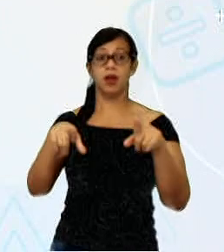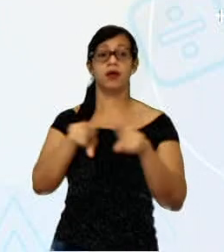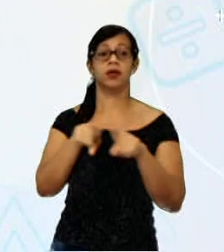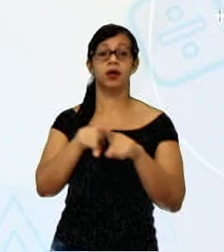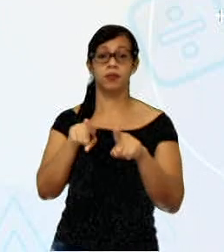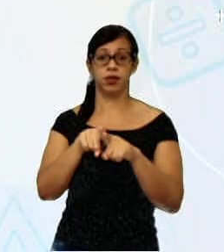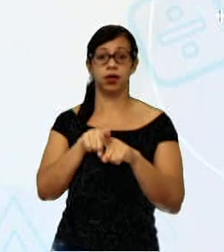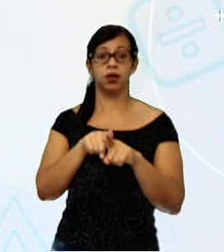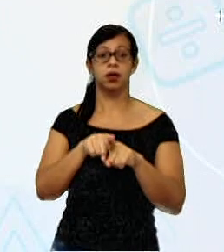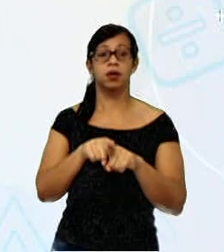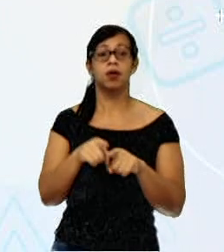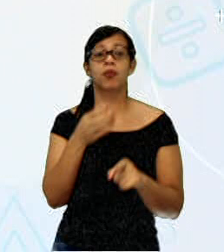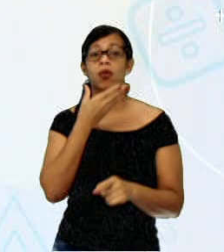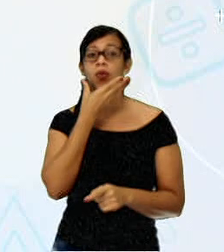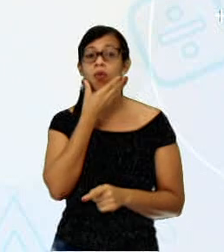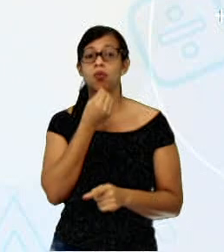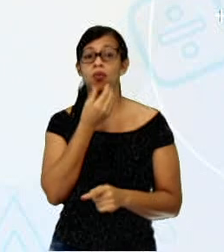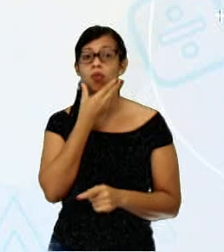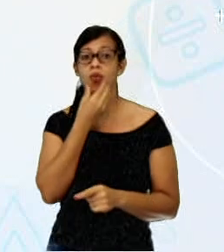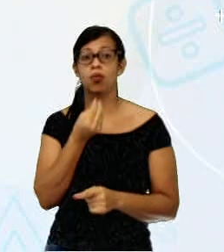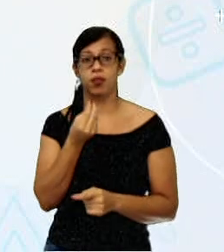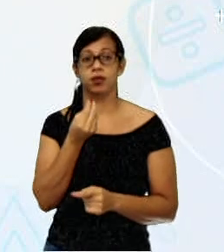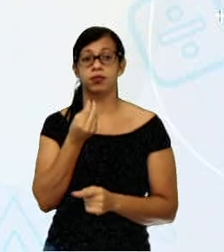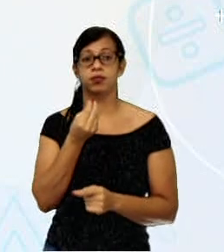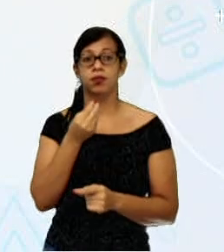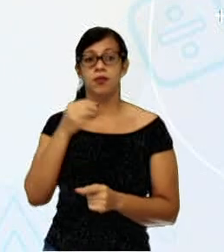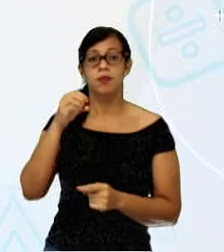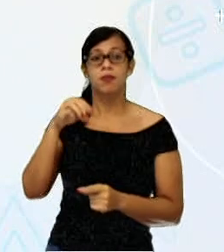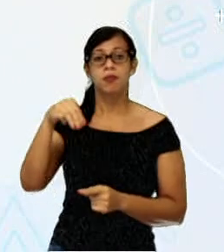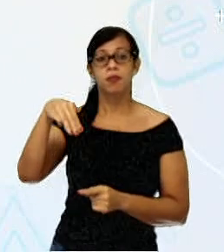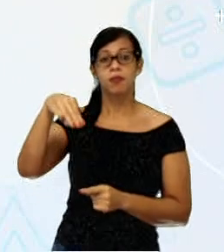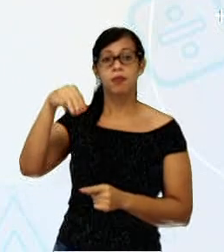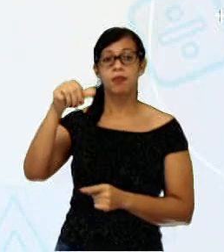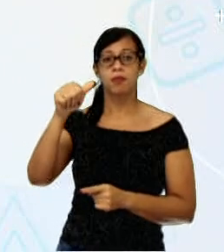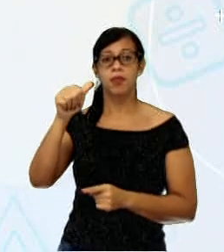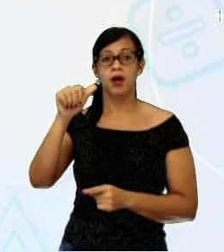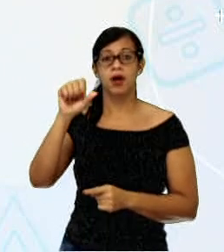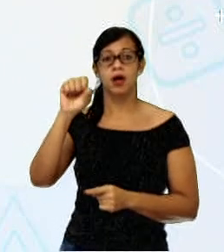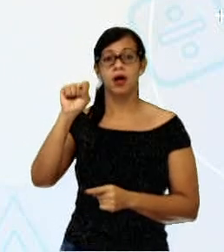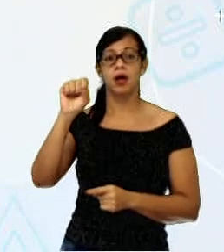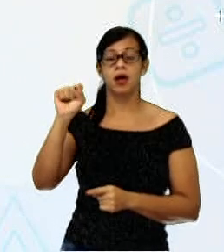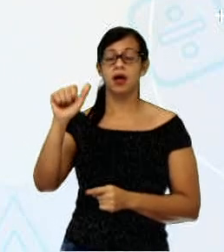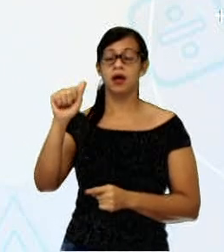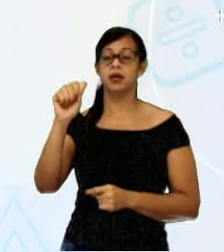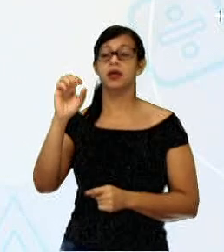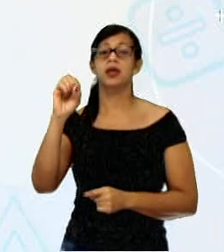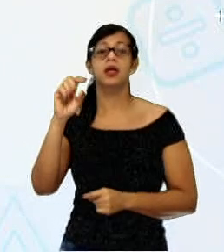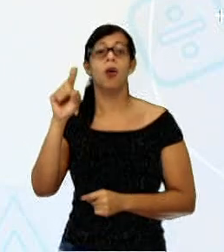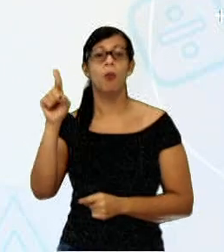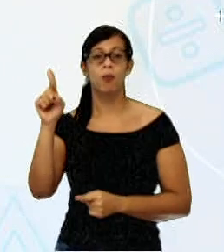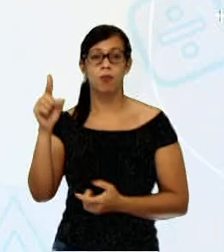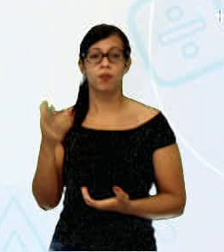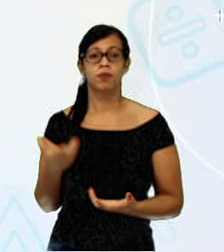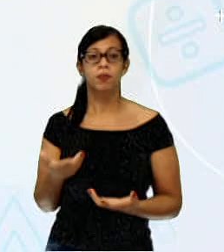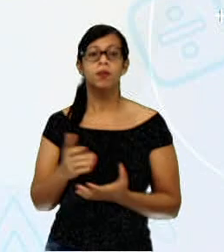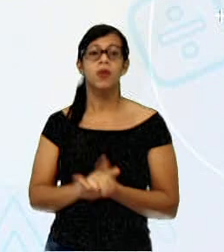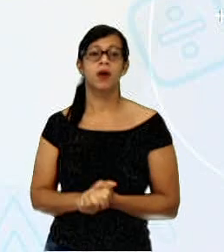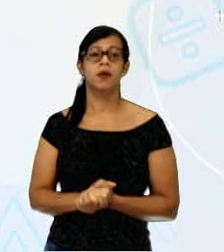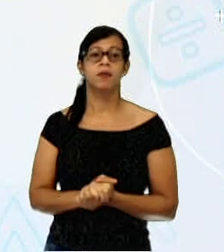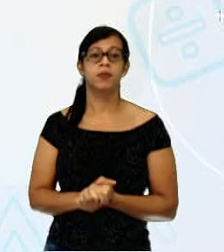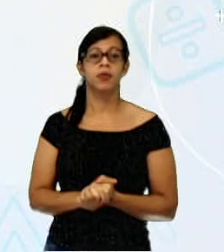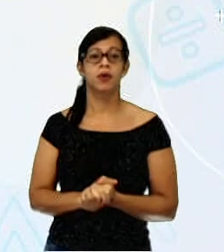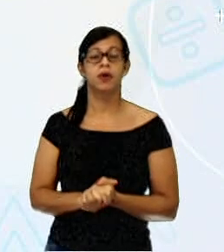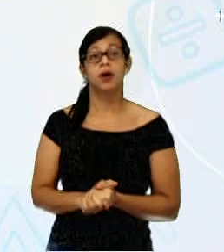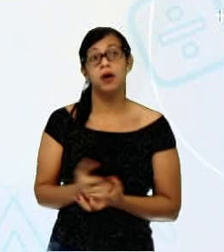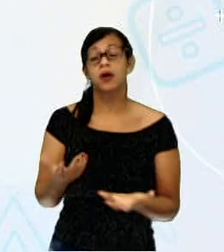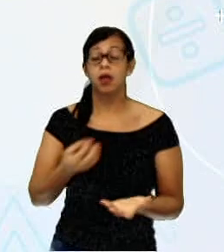em 2000. Ele nasceu em Kyoto, no Japão, era conhecido pelo nome artístico Busen, viveu muitos anos em